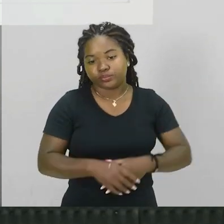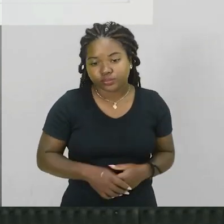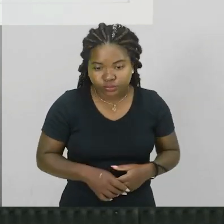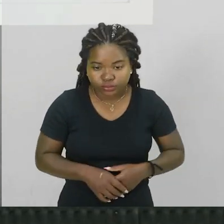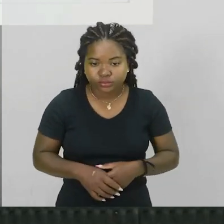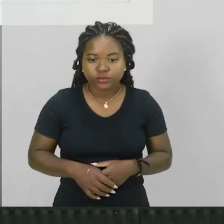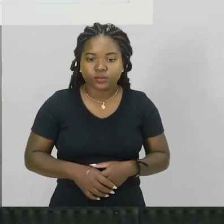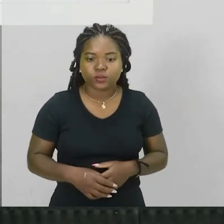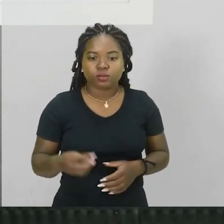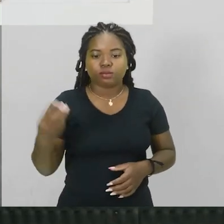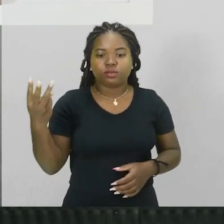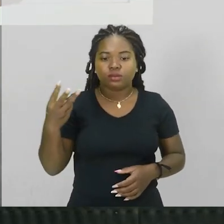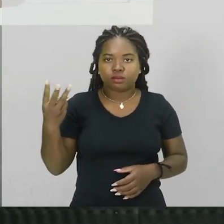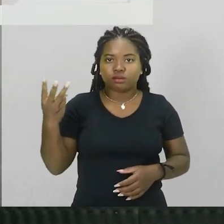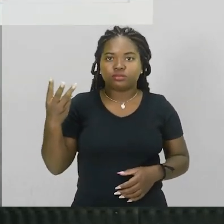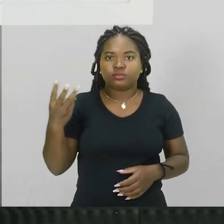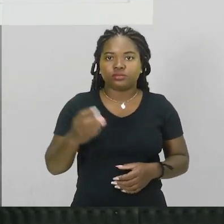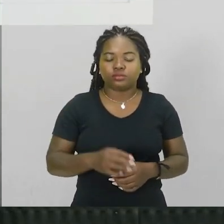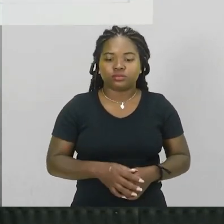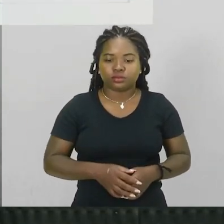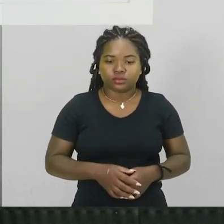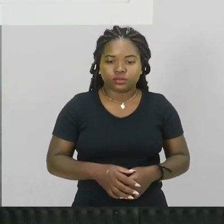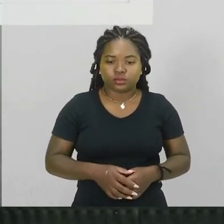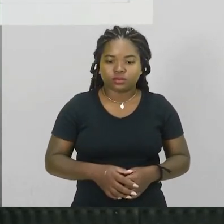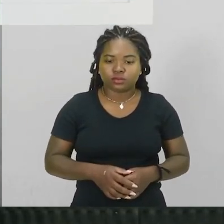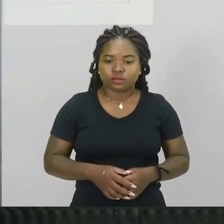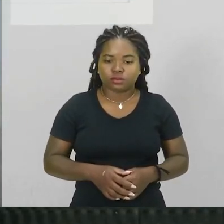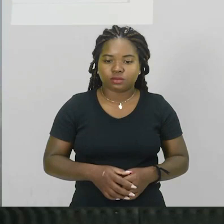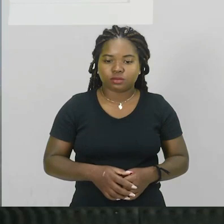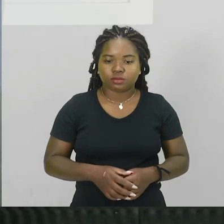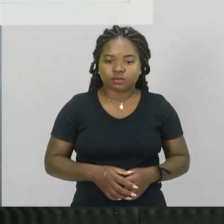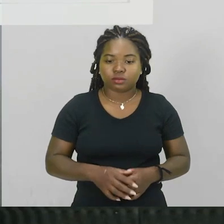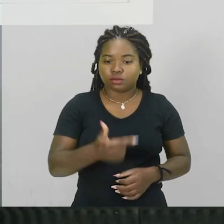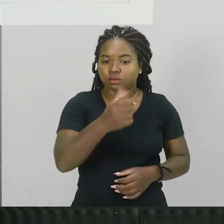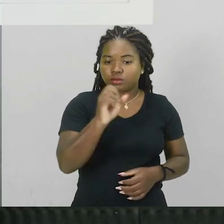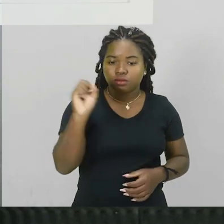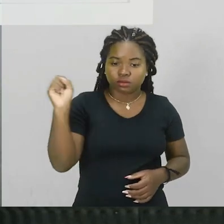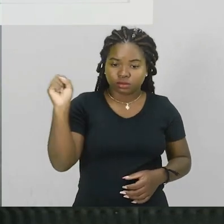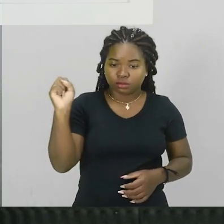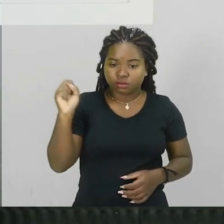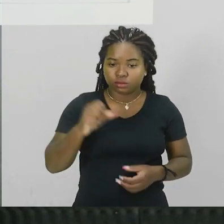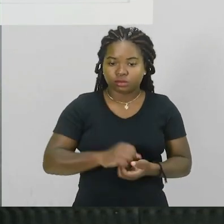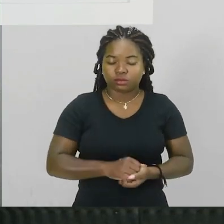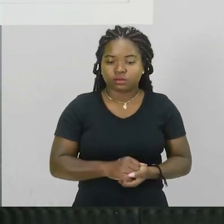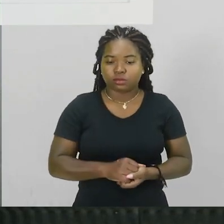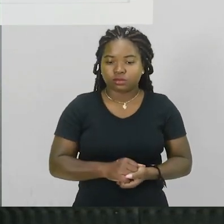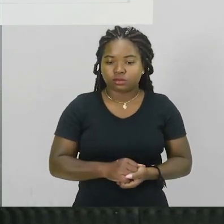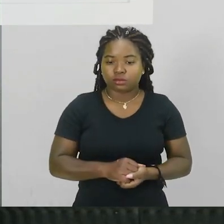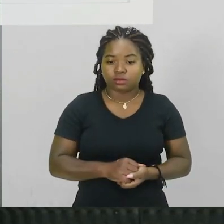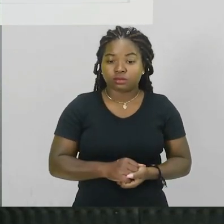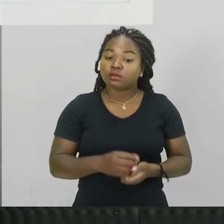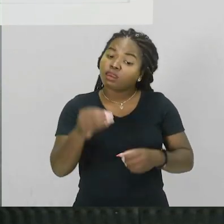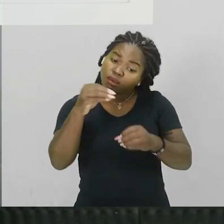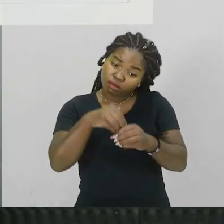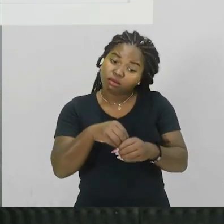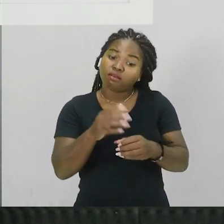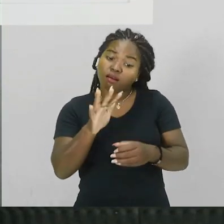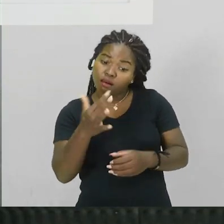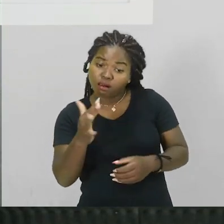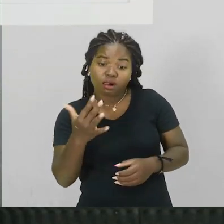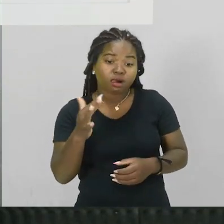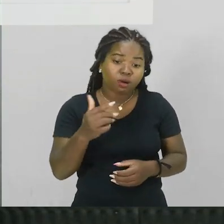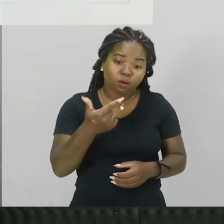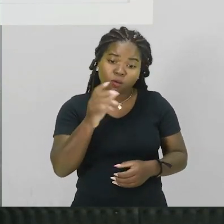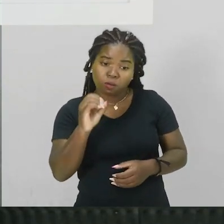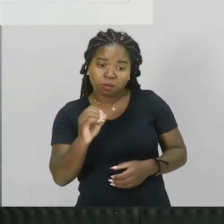ok? a amostra 3 na amostra 3 o tempo de escurecimento 20 segundos tá dentro da média que vocês